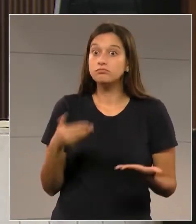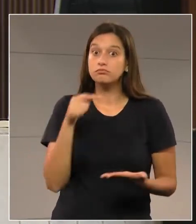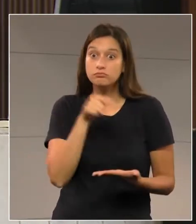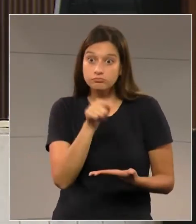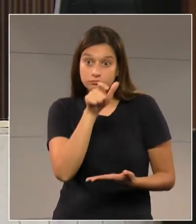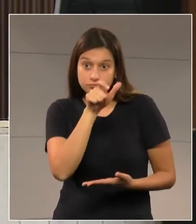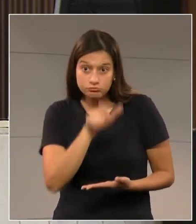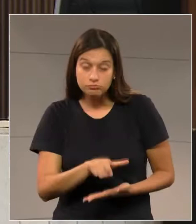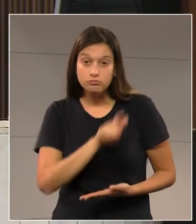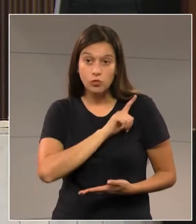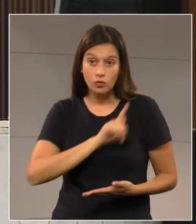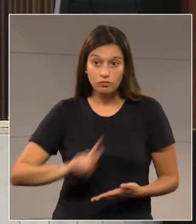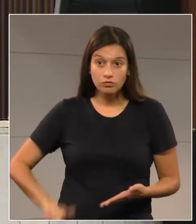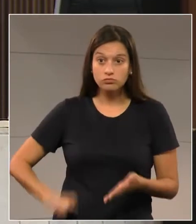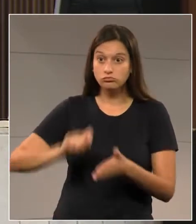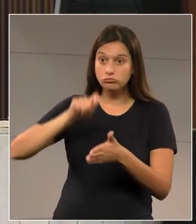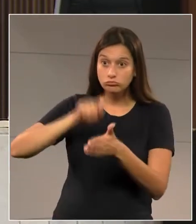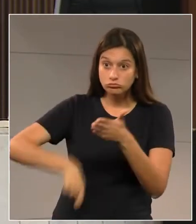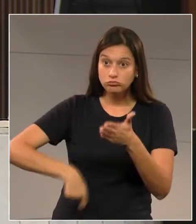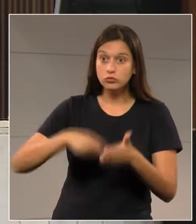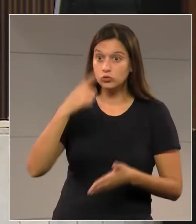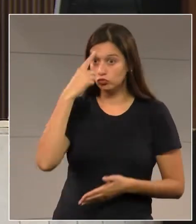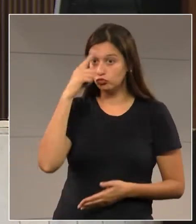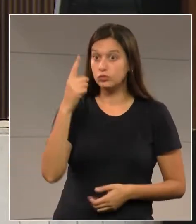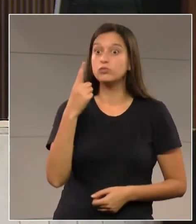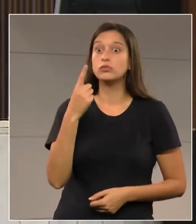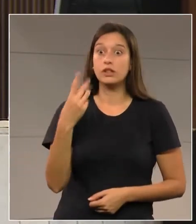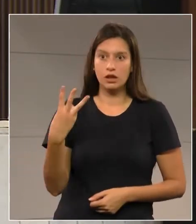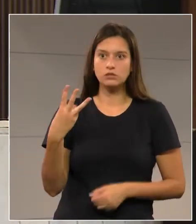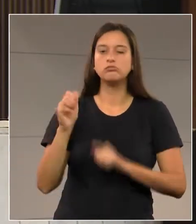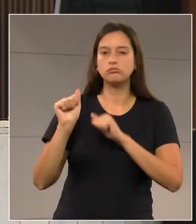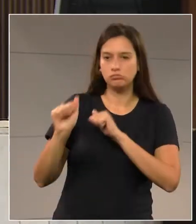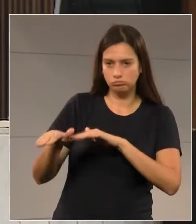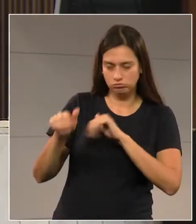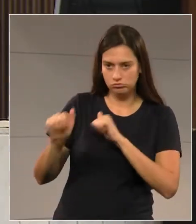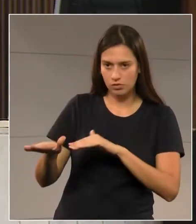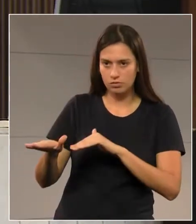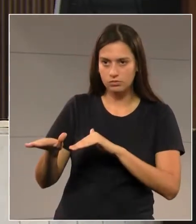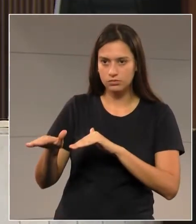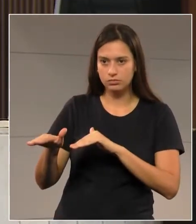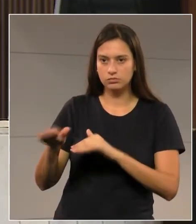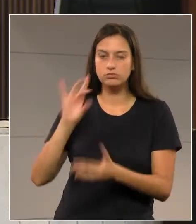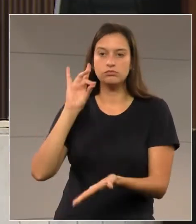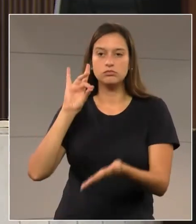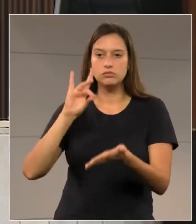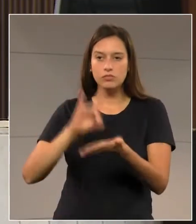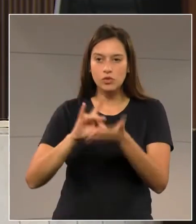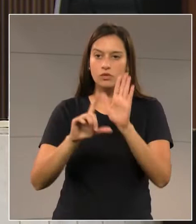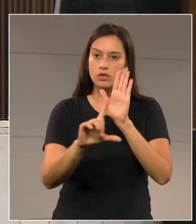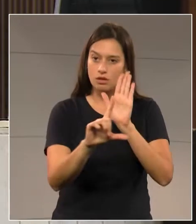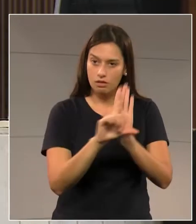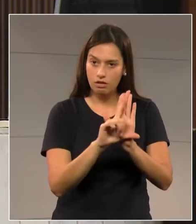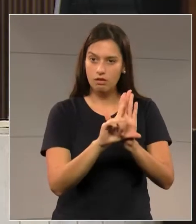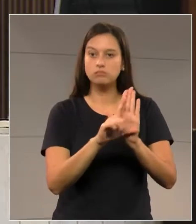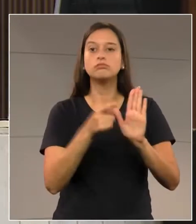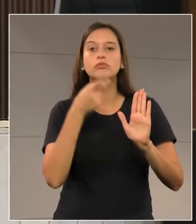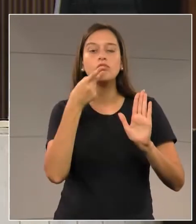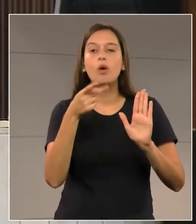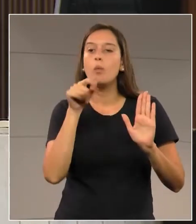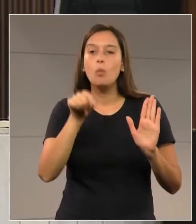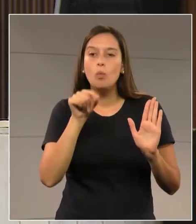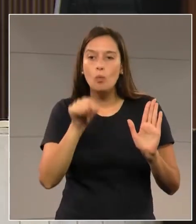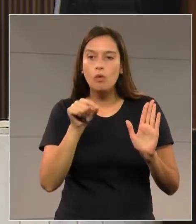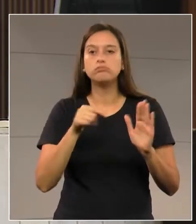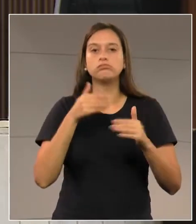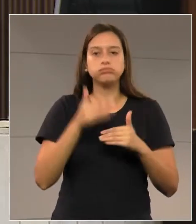regulamentando a lei 16.751 de 2010 e que estabelecendo de forma gradativa, mas até